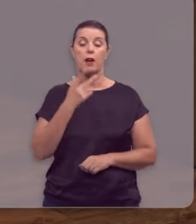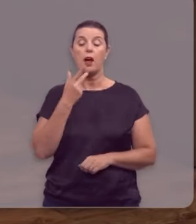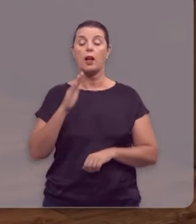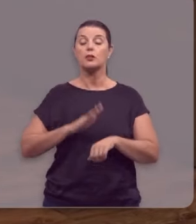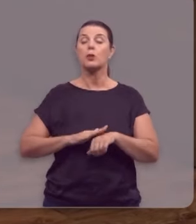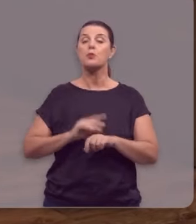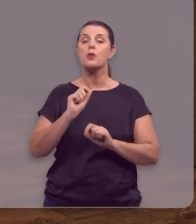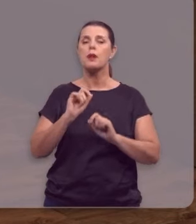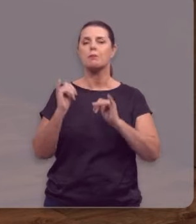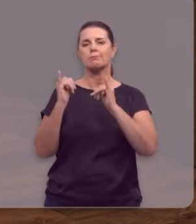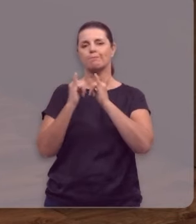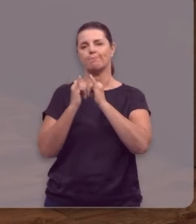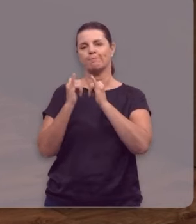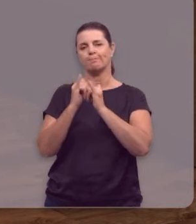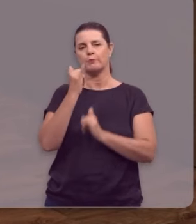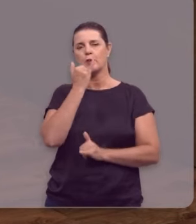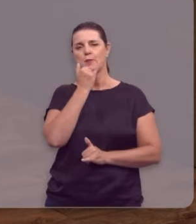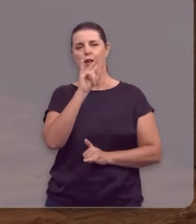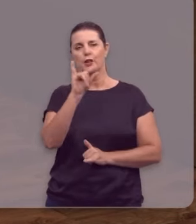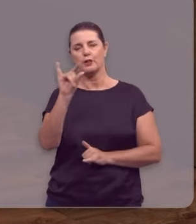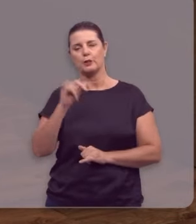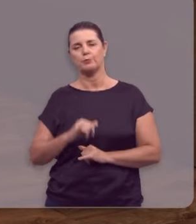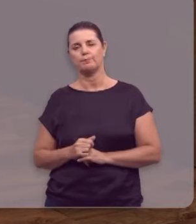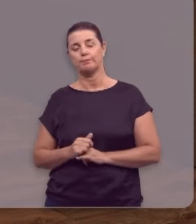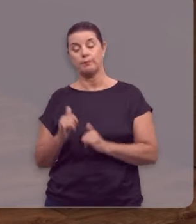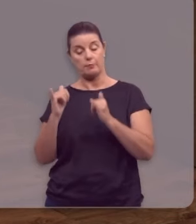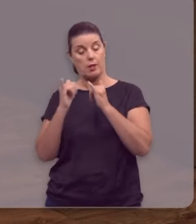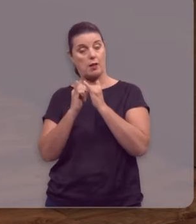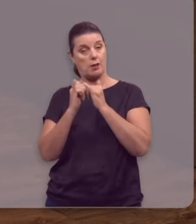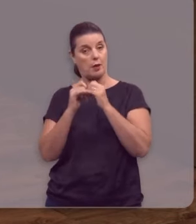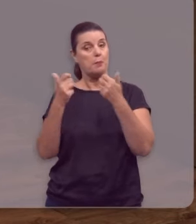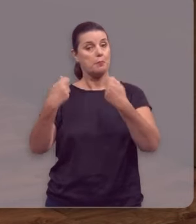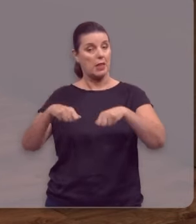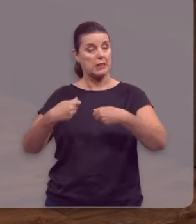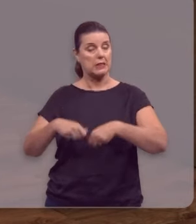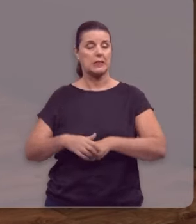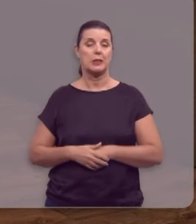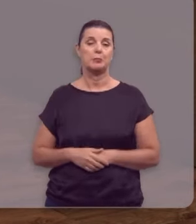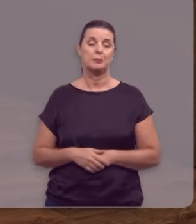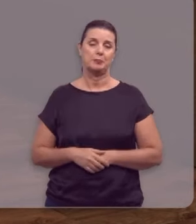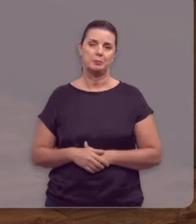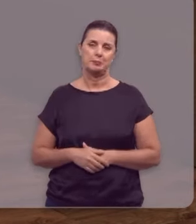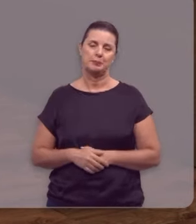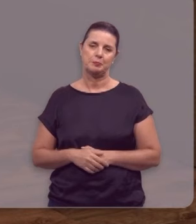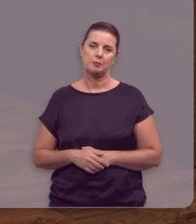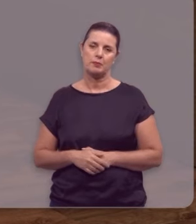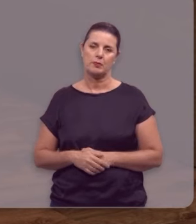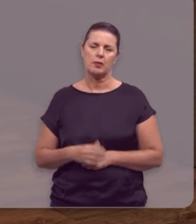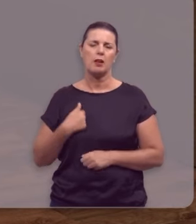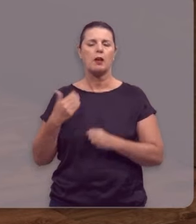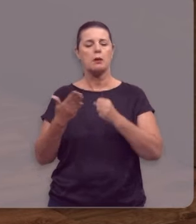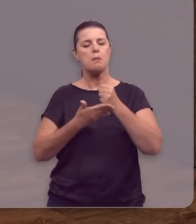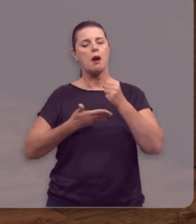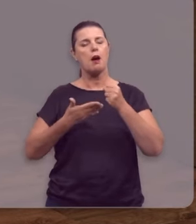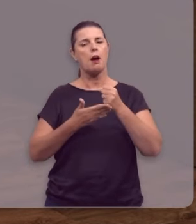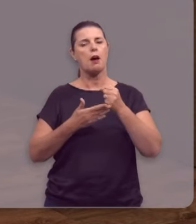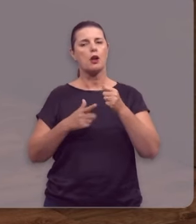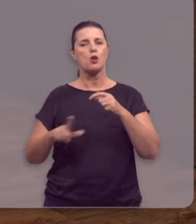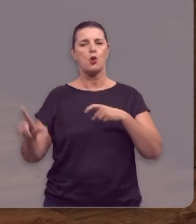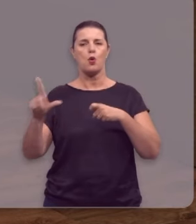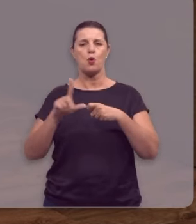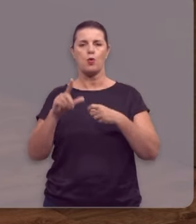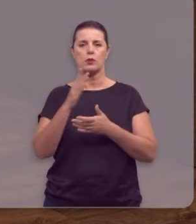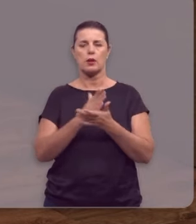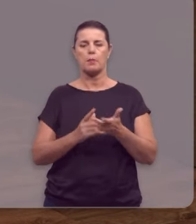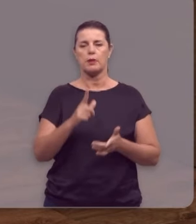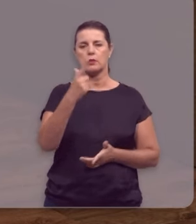Quero falar sobre perdão. Perdoar é preciso. E quero basear esta mensagem em